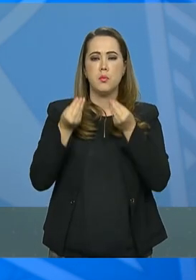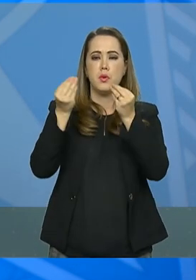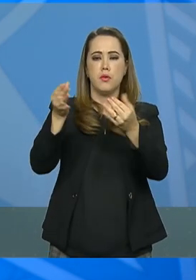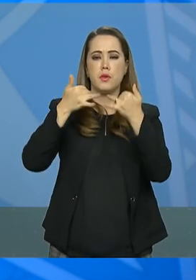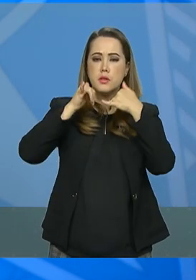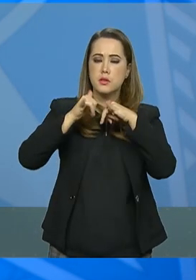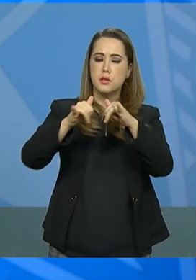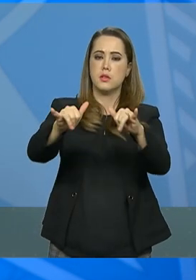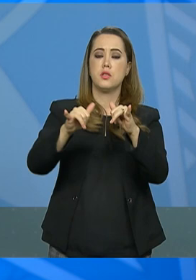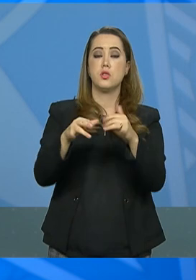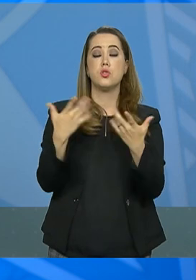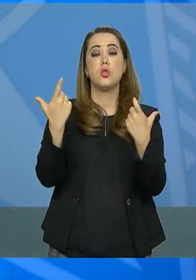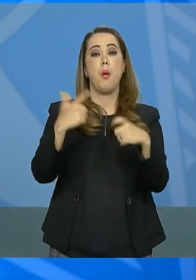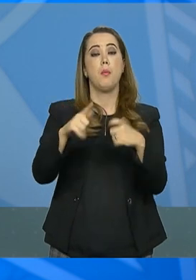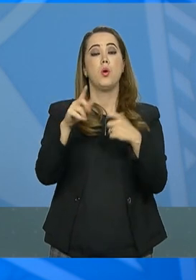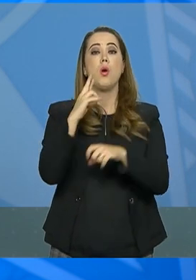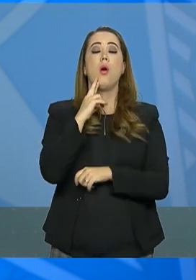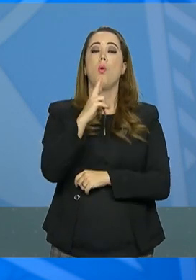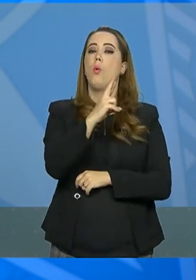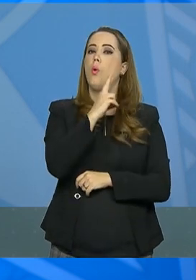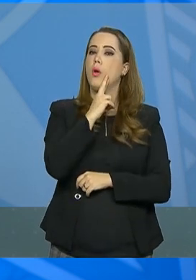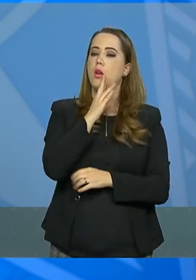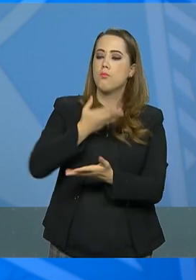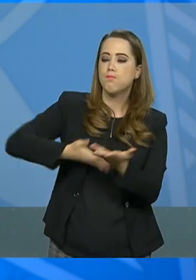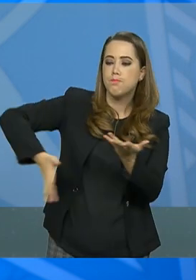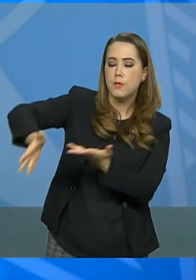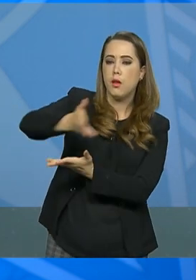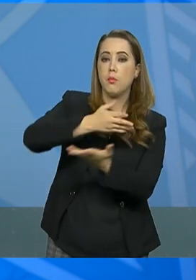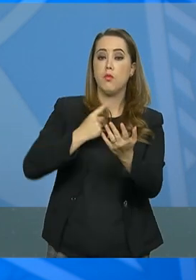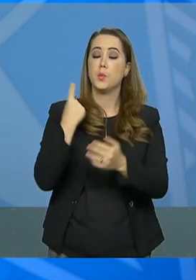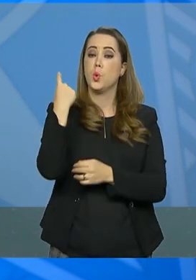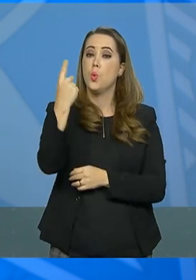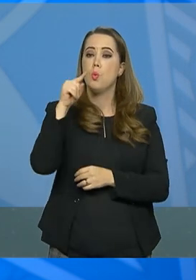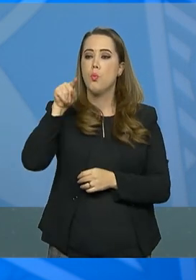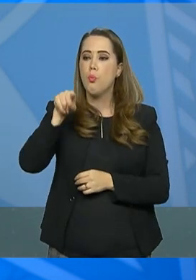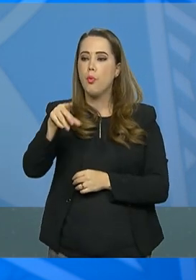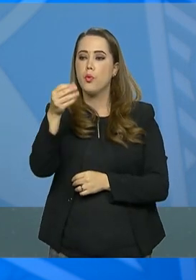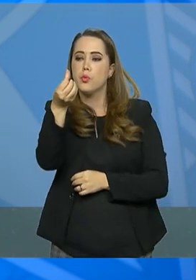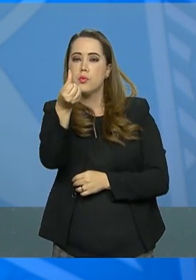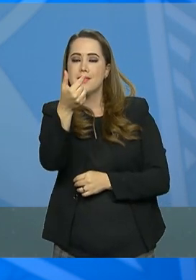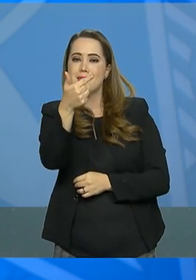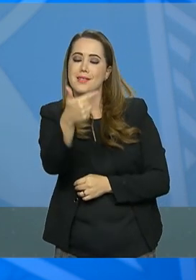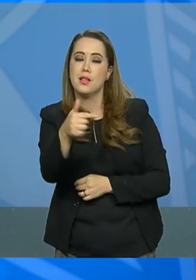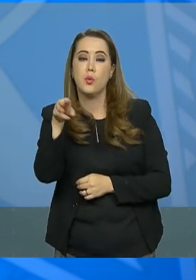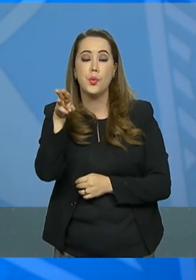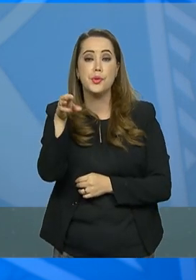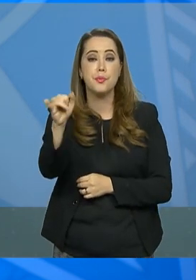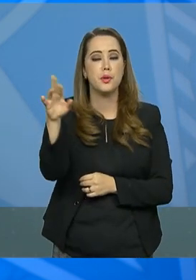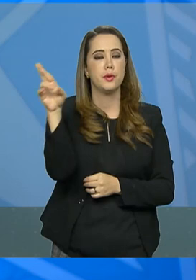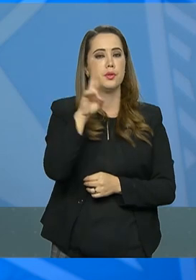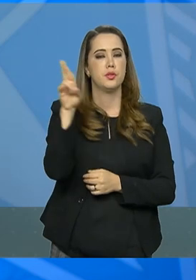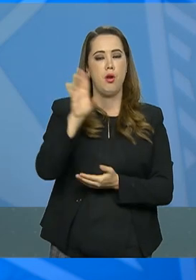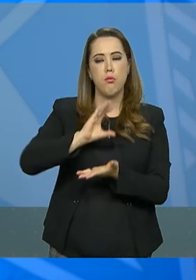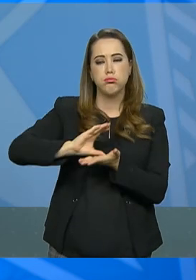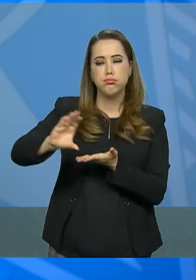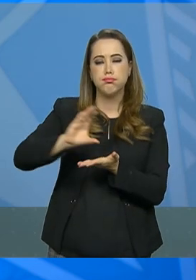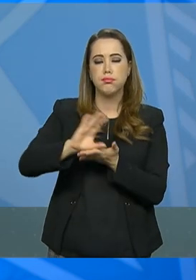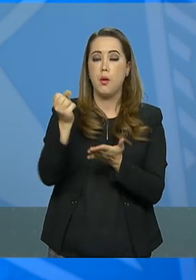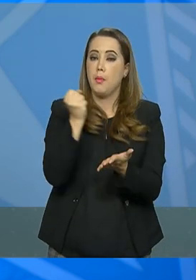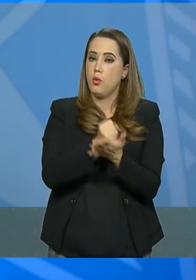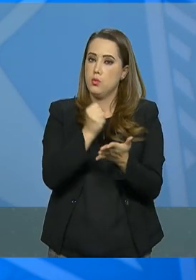Roraima, que movimentou 1,62 bilhão em investimentos para